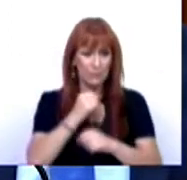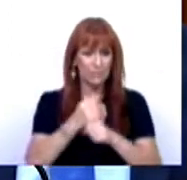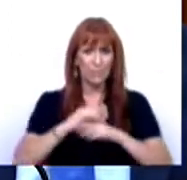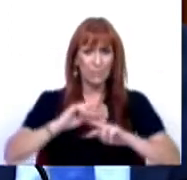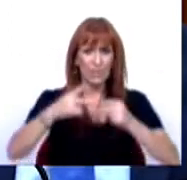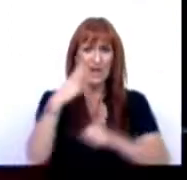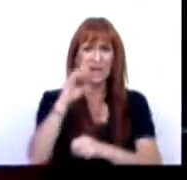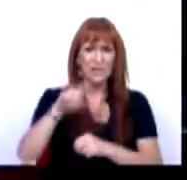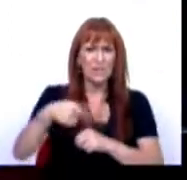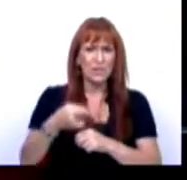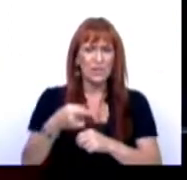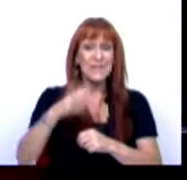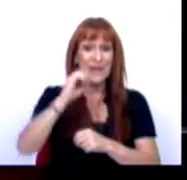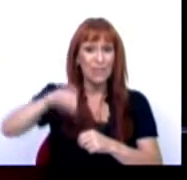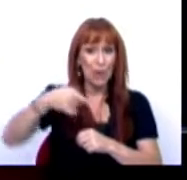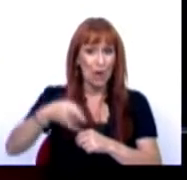0,9%.